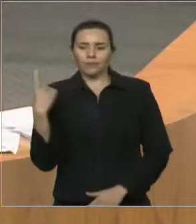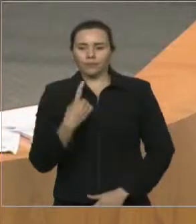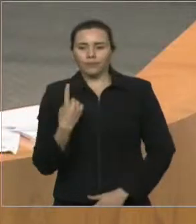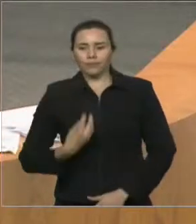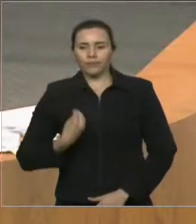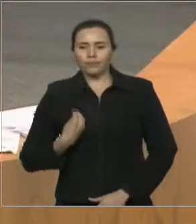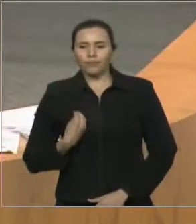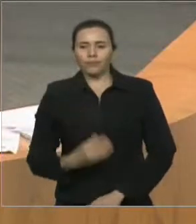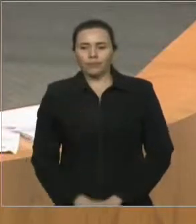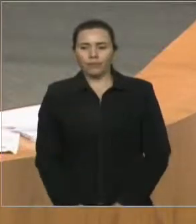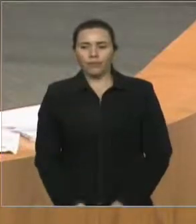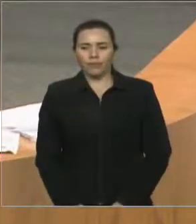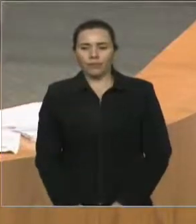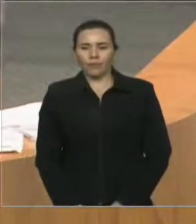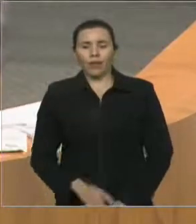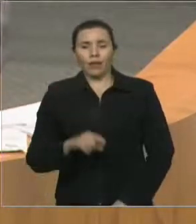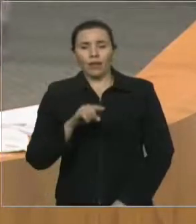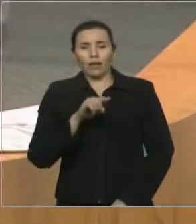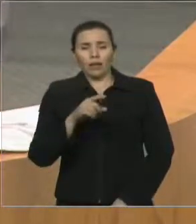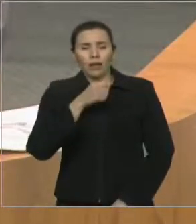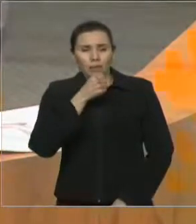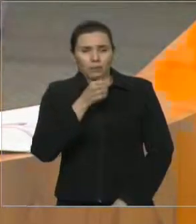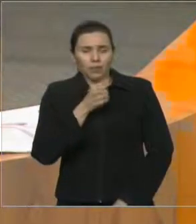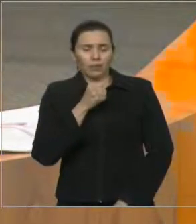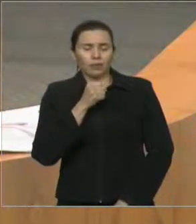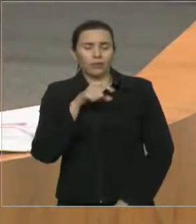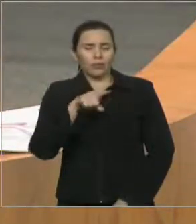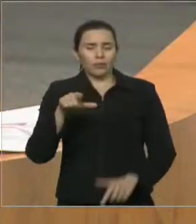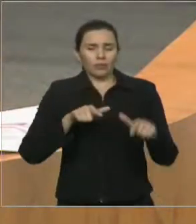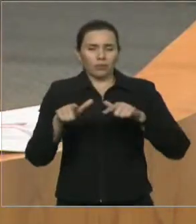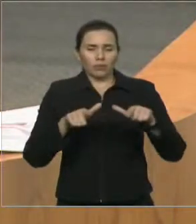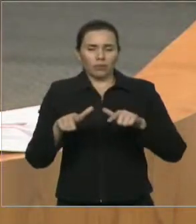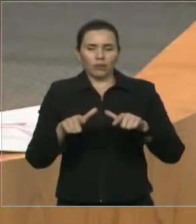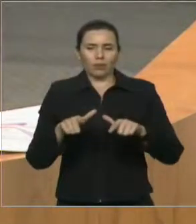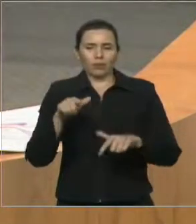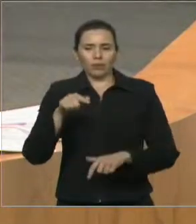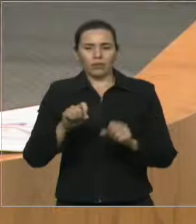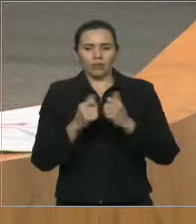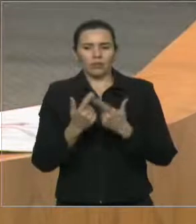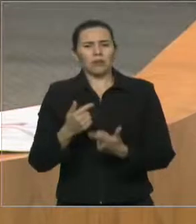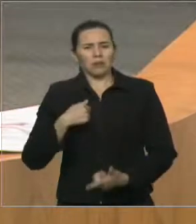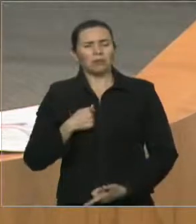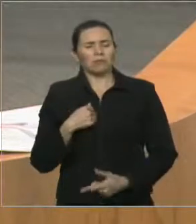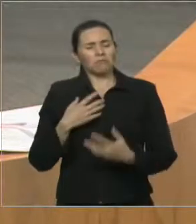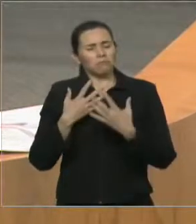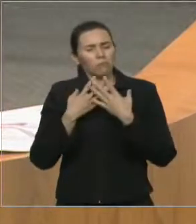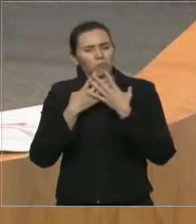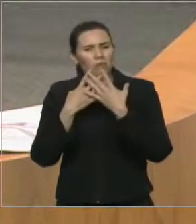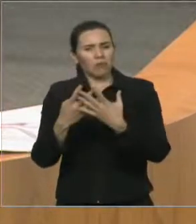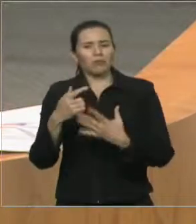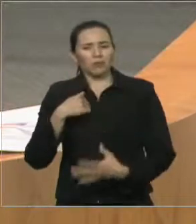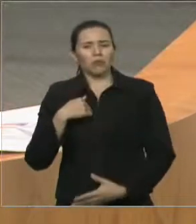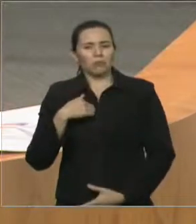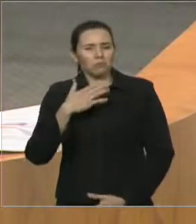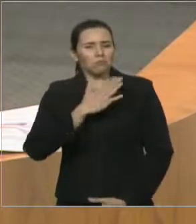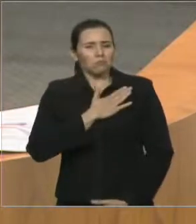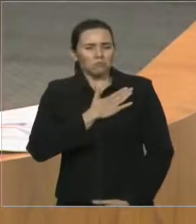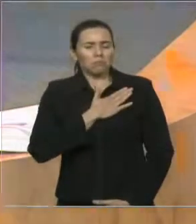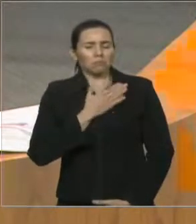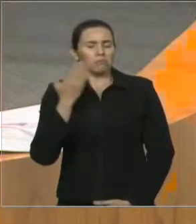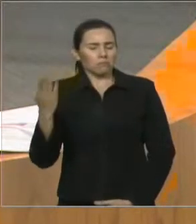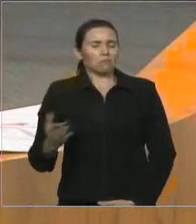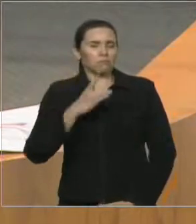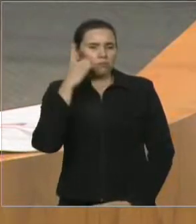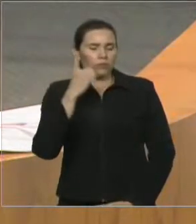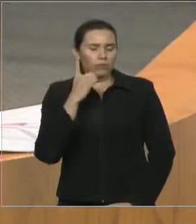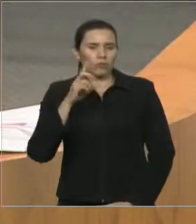Galera imprensa, senhores servidores, confesso que gostei muito da bravura e da forma autêntica com que o